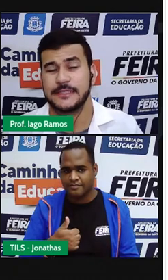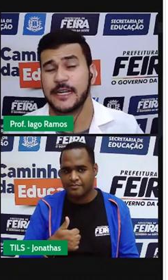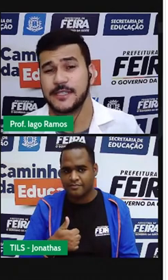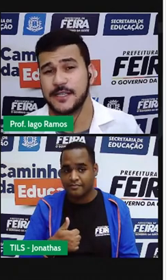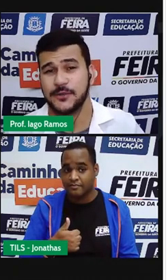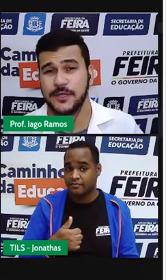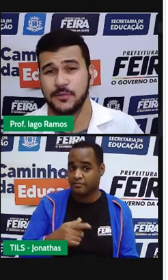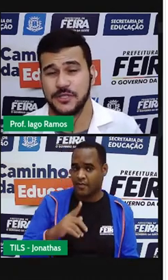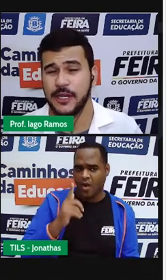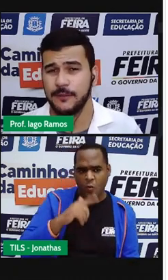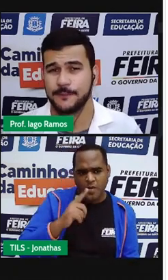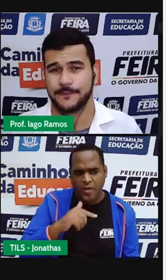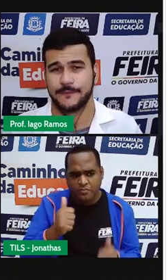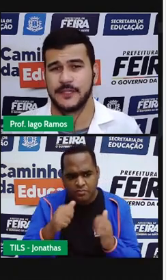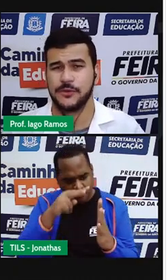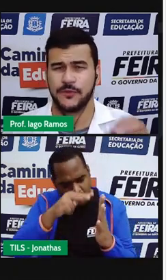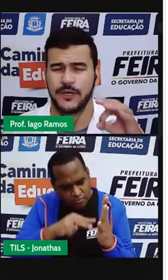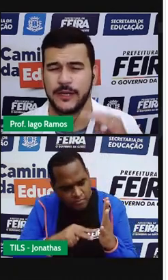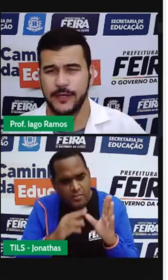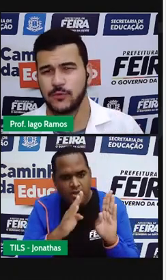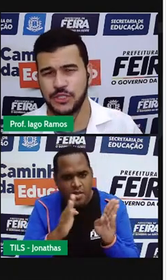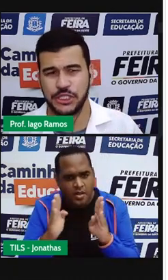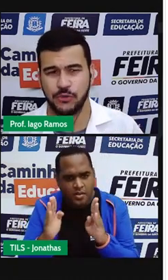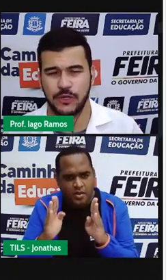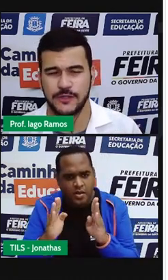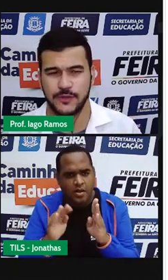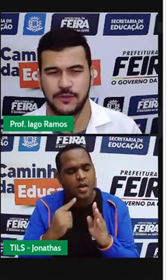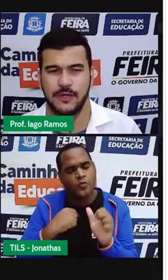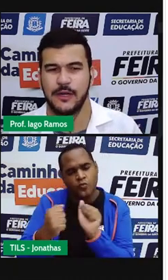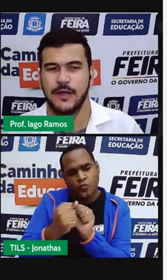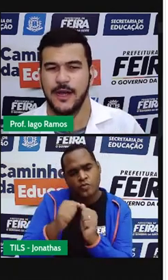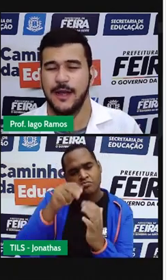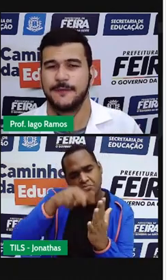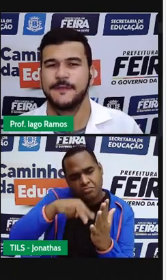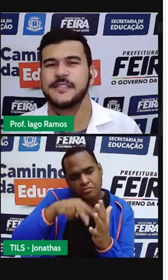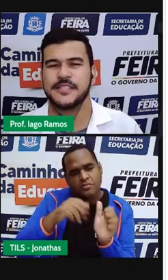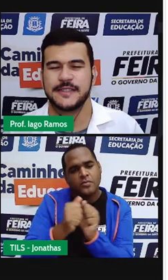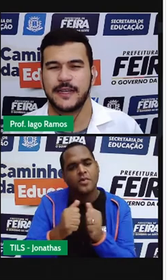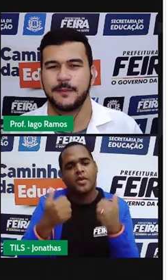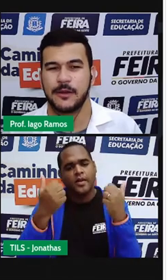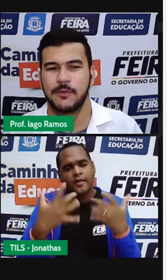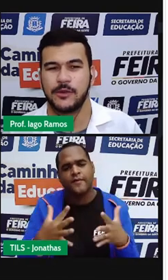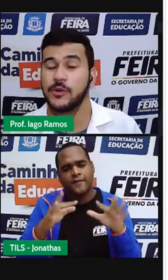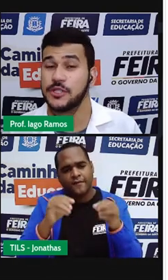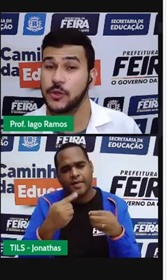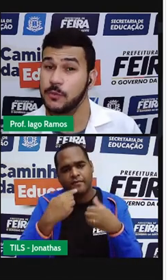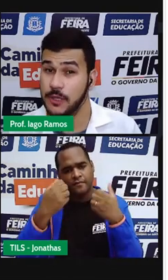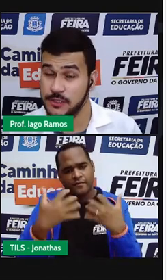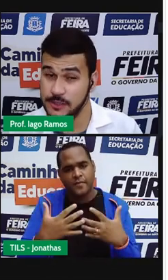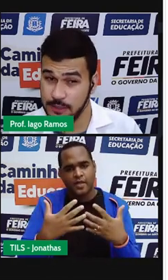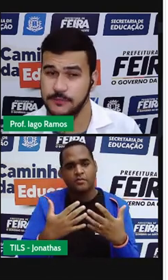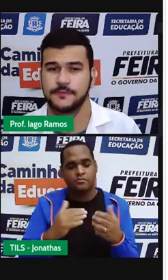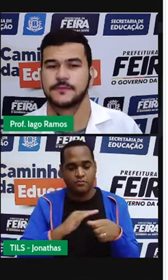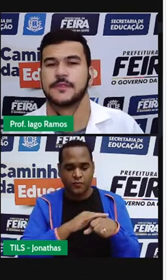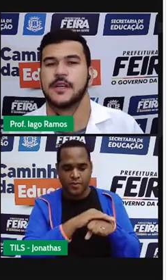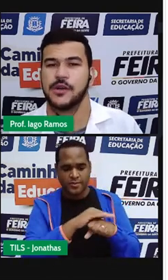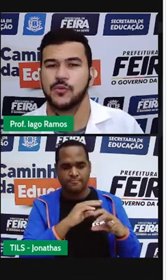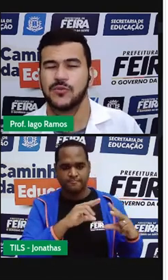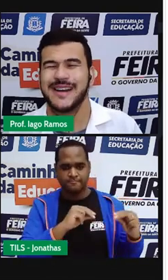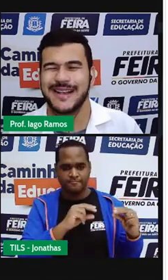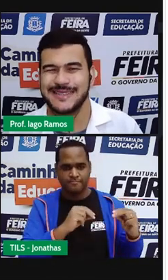Será que já deu tempo de ler? Então eu vou ler aqui contigo. Olha só. Afim de celebrar uma noite romântica,